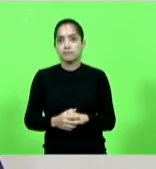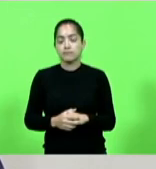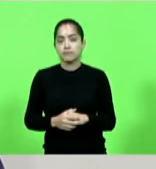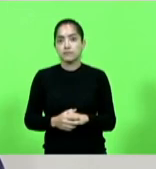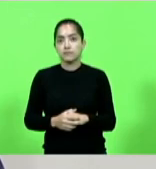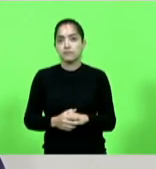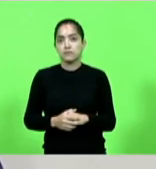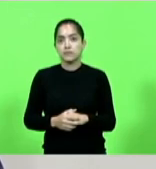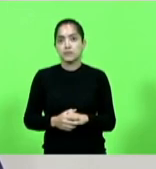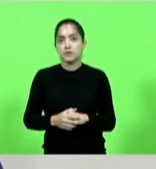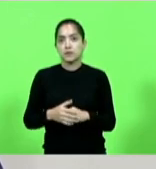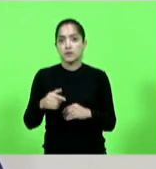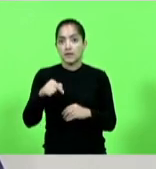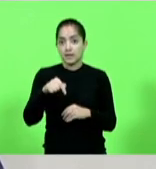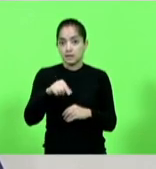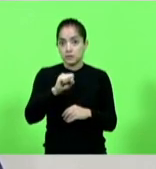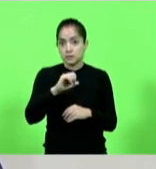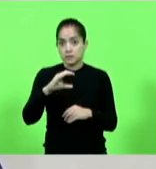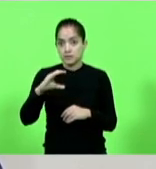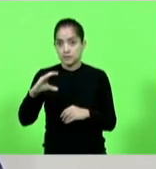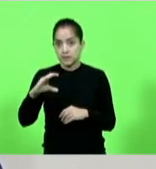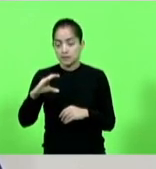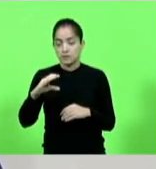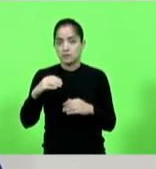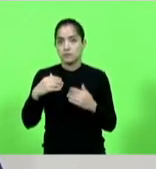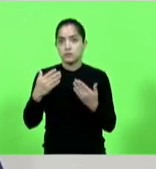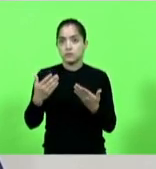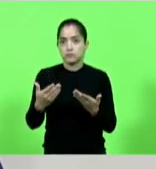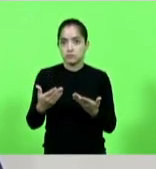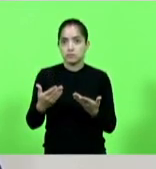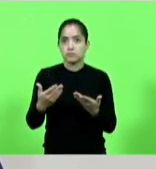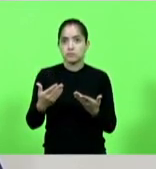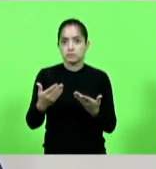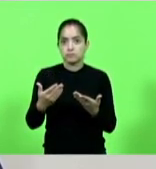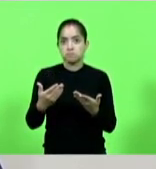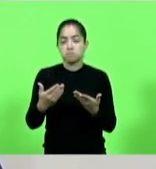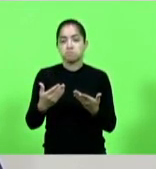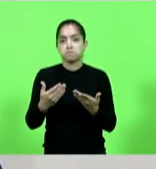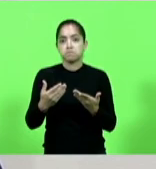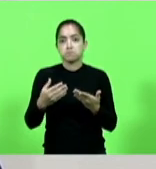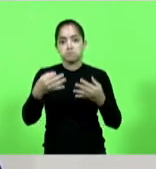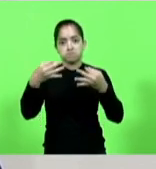O Estado de Santa Catarina, que é um Estado exemplar